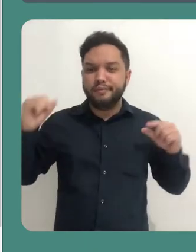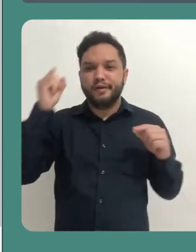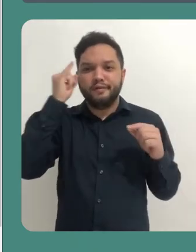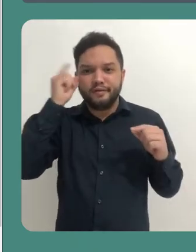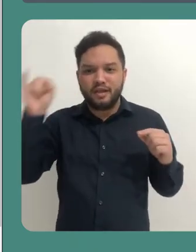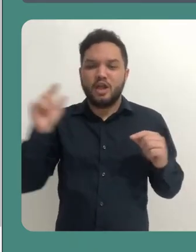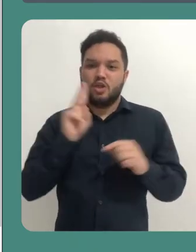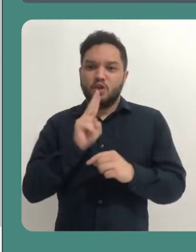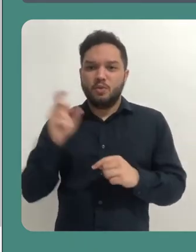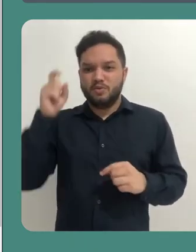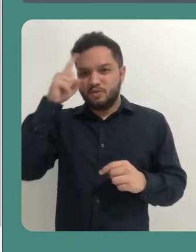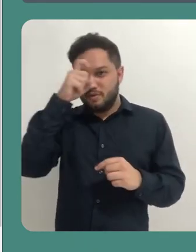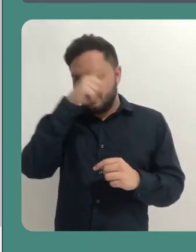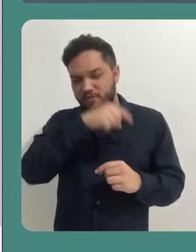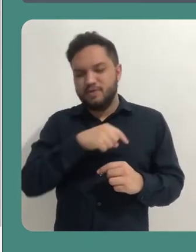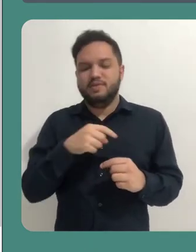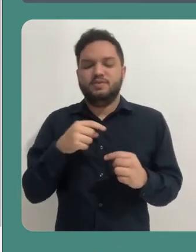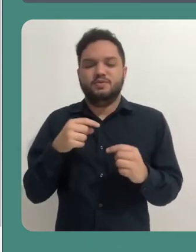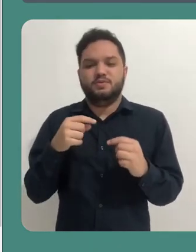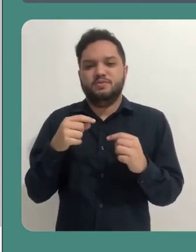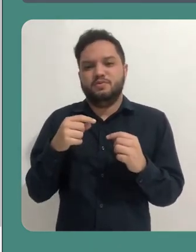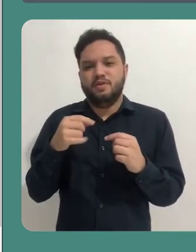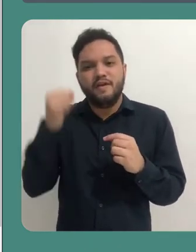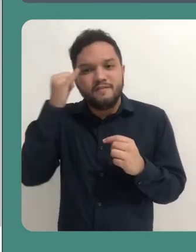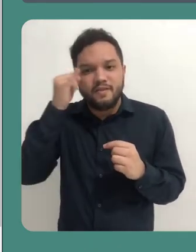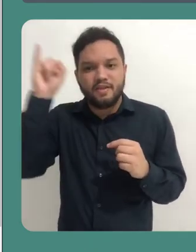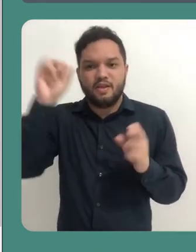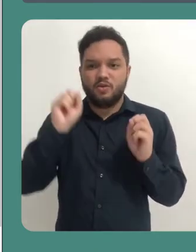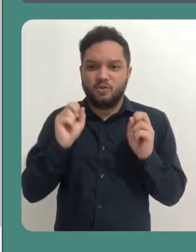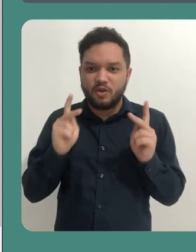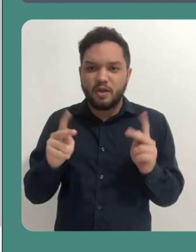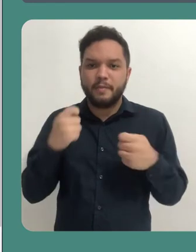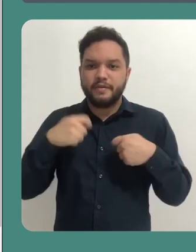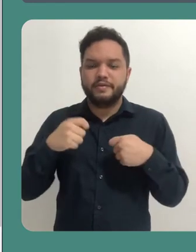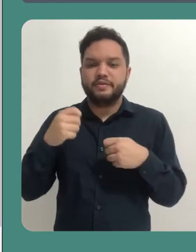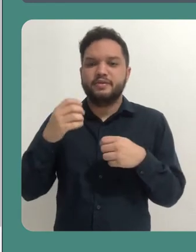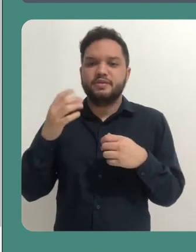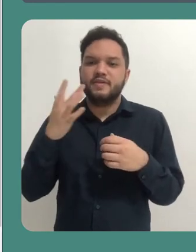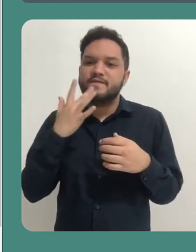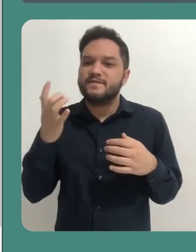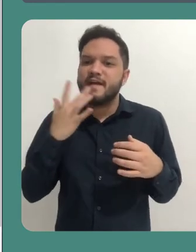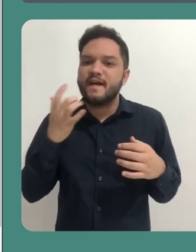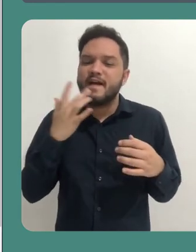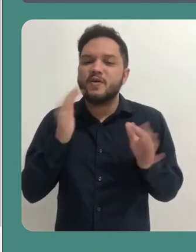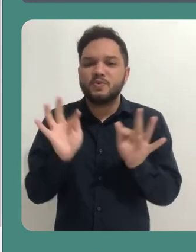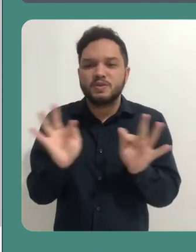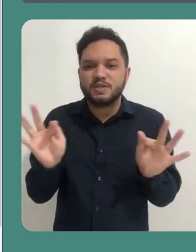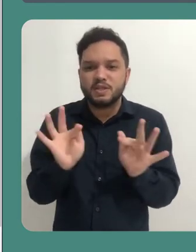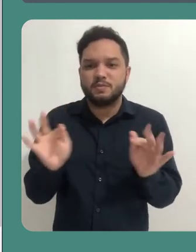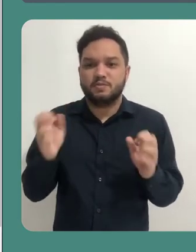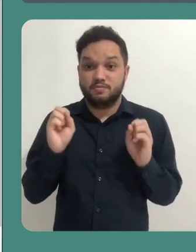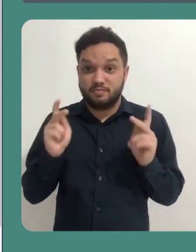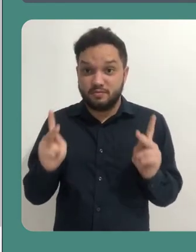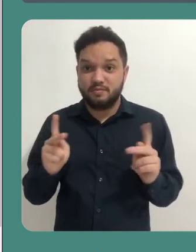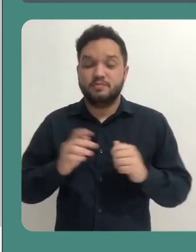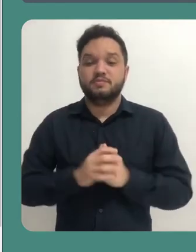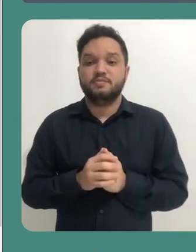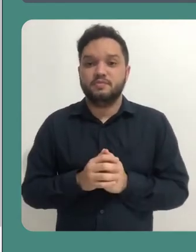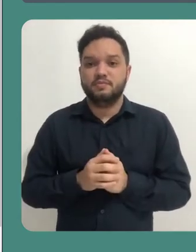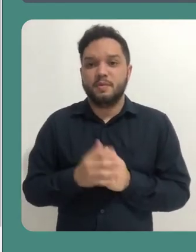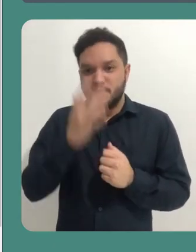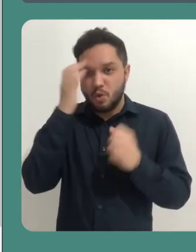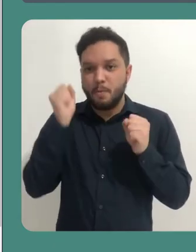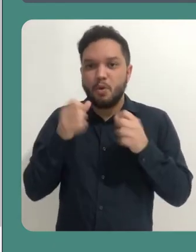nomes muito complexos, porque isso tornará o link maior e mais complicado para aqueles que precisam até digitar no